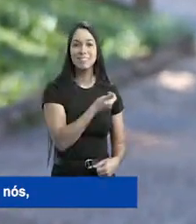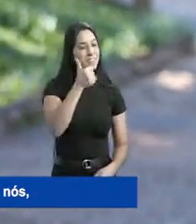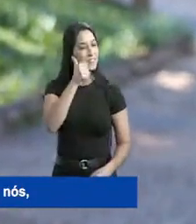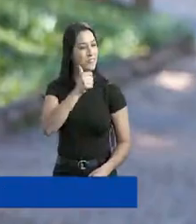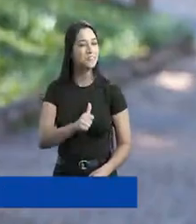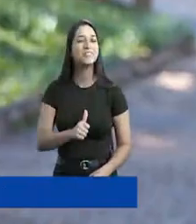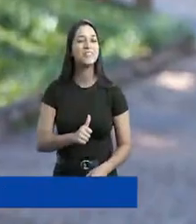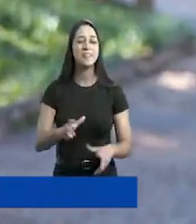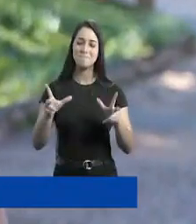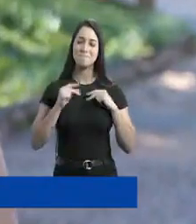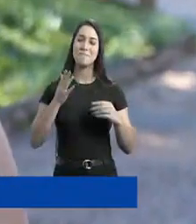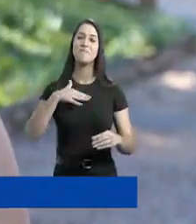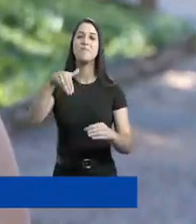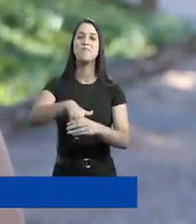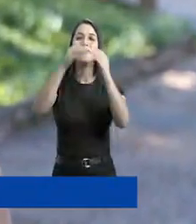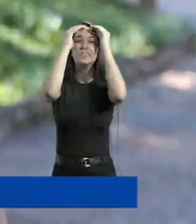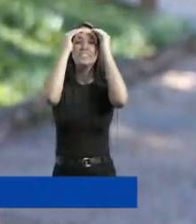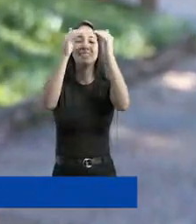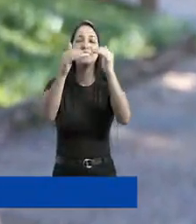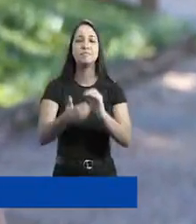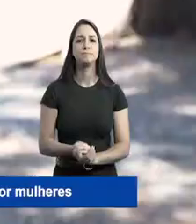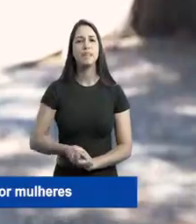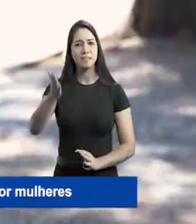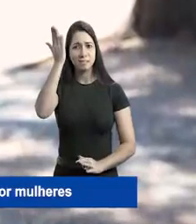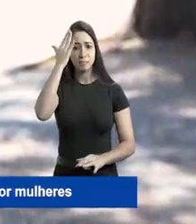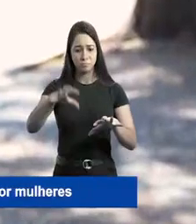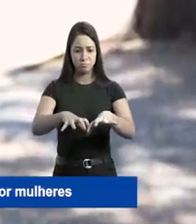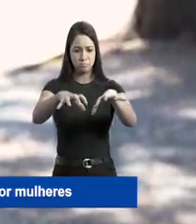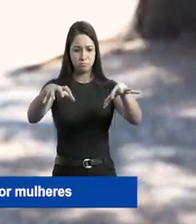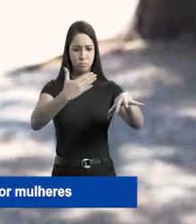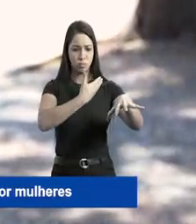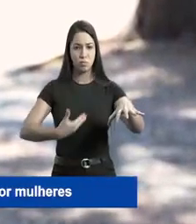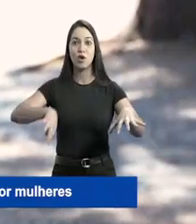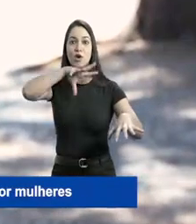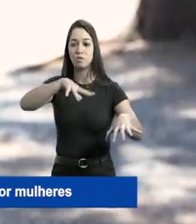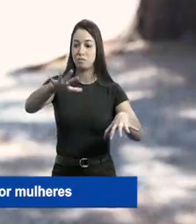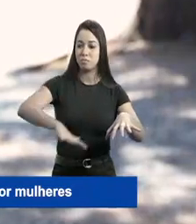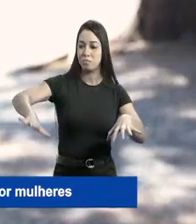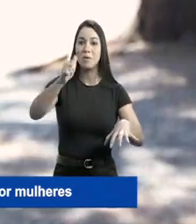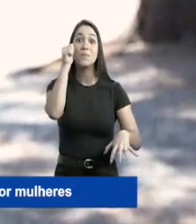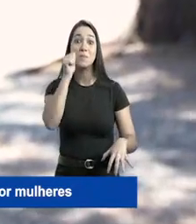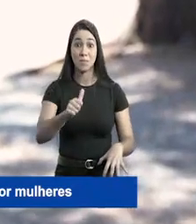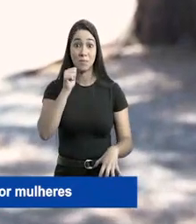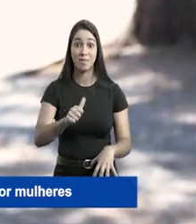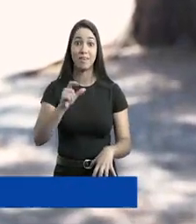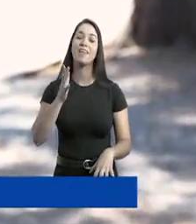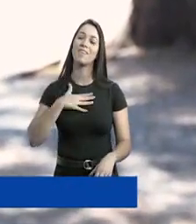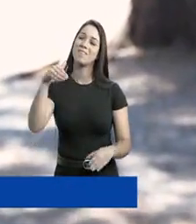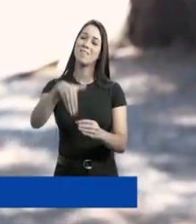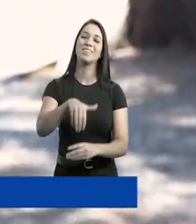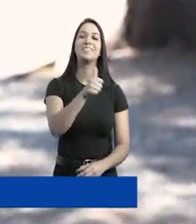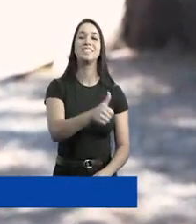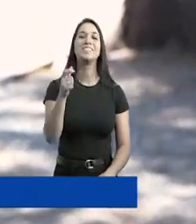todas nós, merece o meu voto e o meu respeito. Saber que metade do governo do Odelmo é comandado por mulheres,